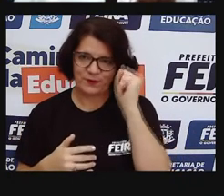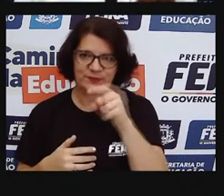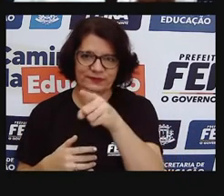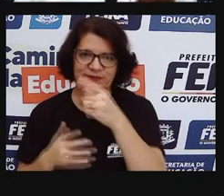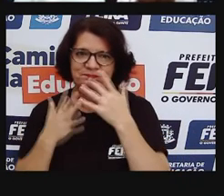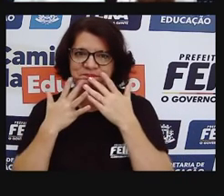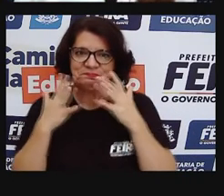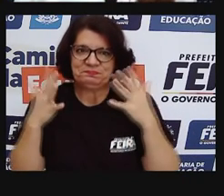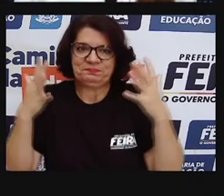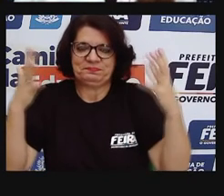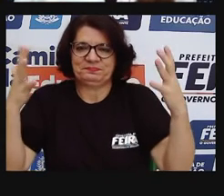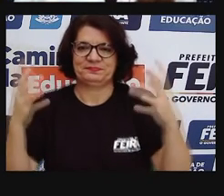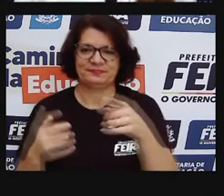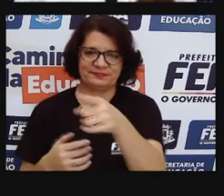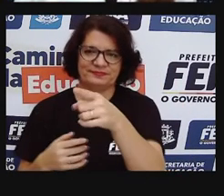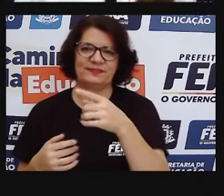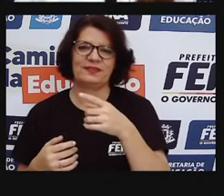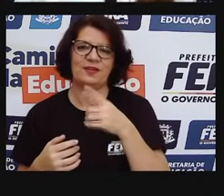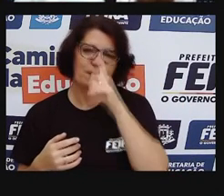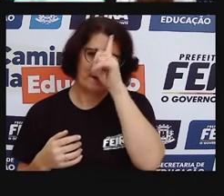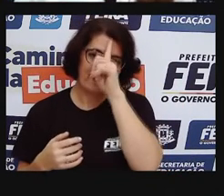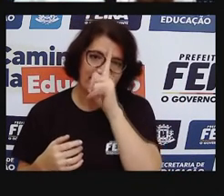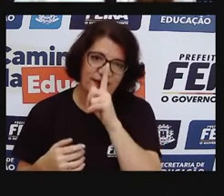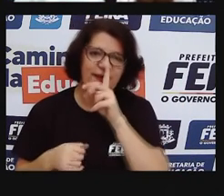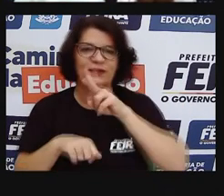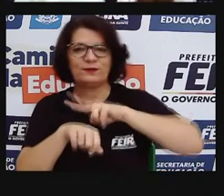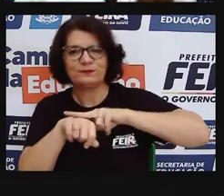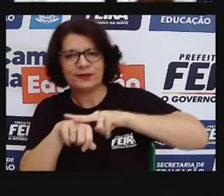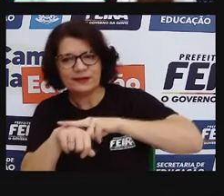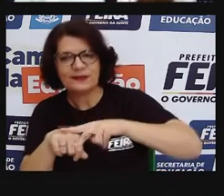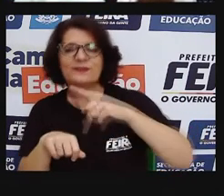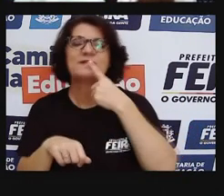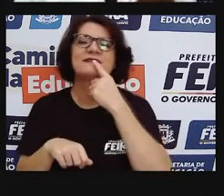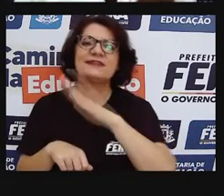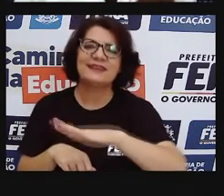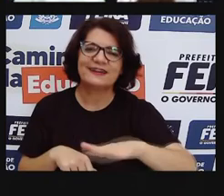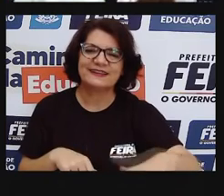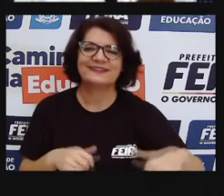que retrata muito a essência da criança criativa,